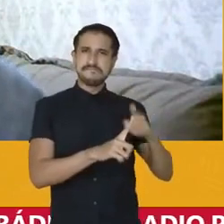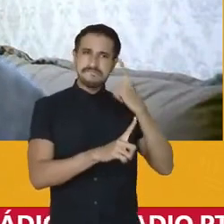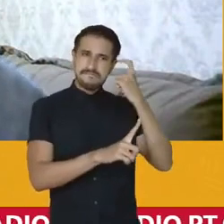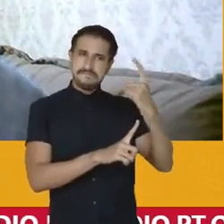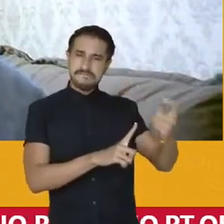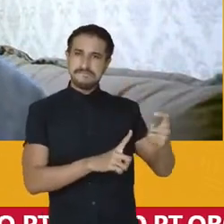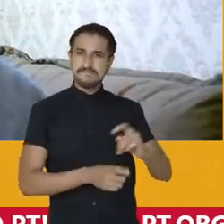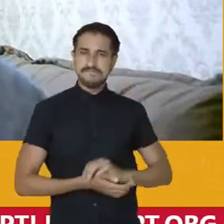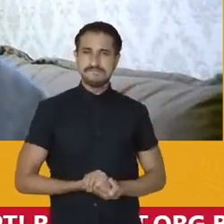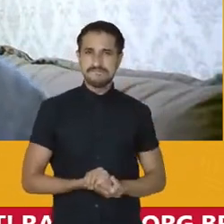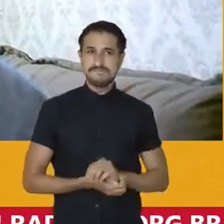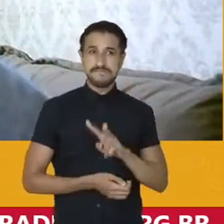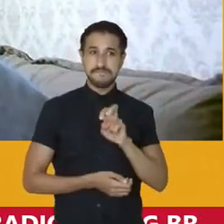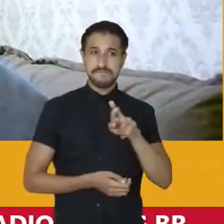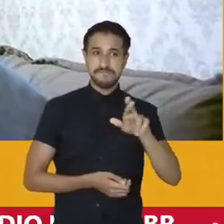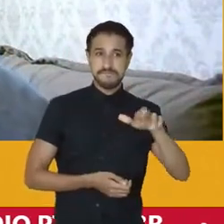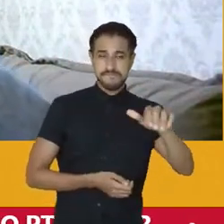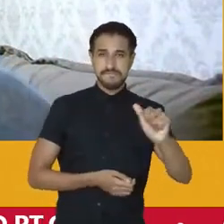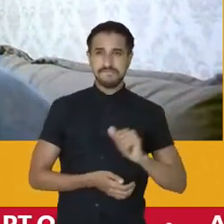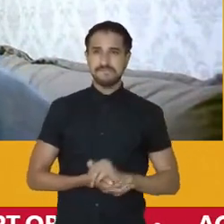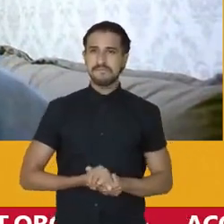violência? Verônica.